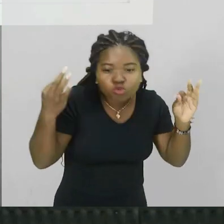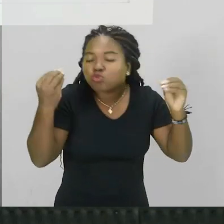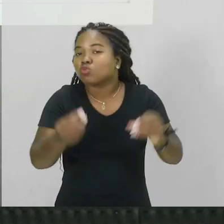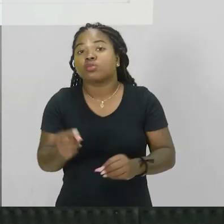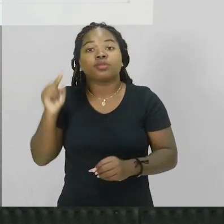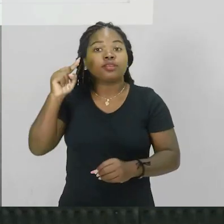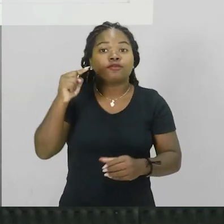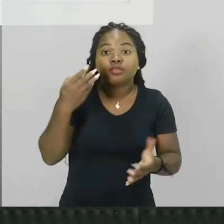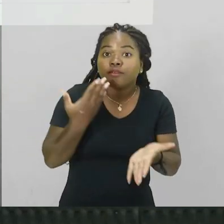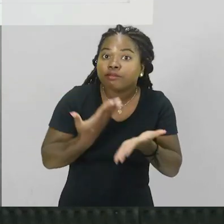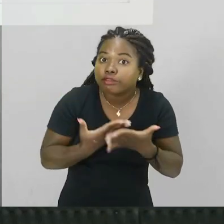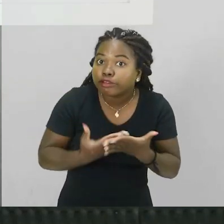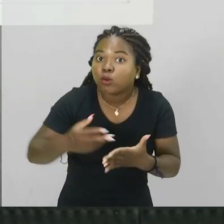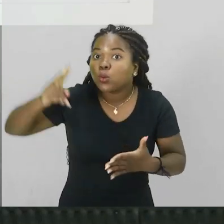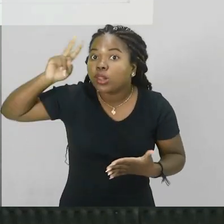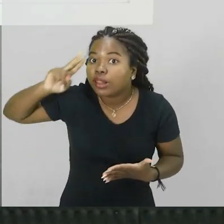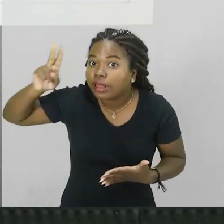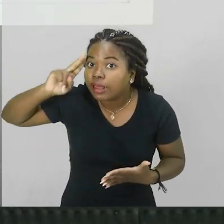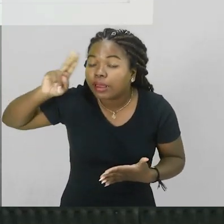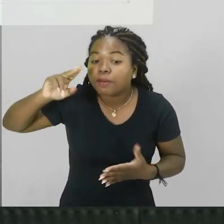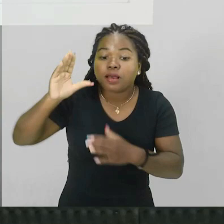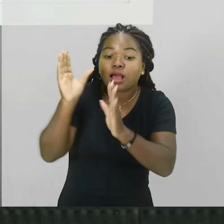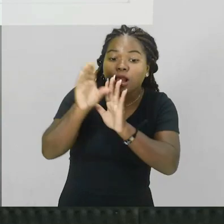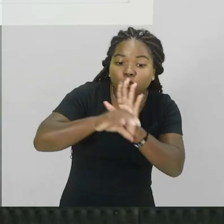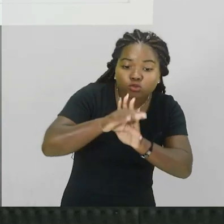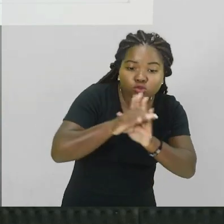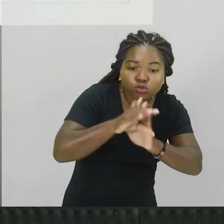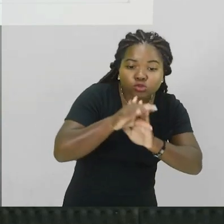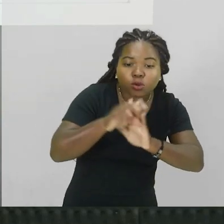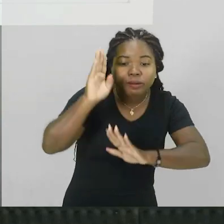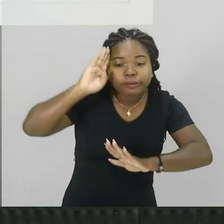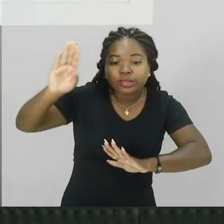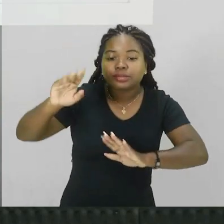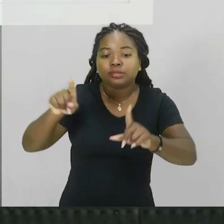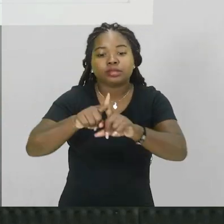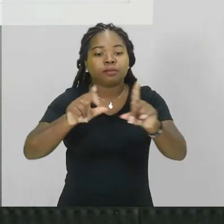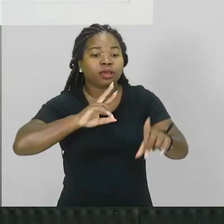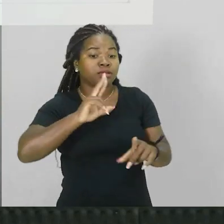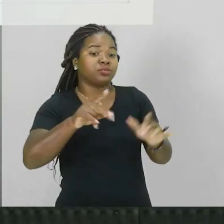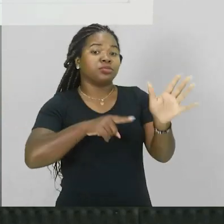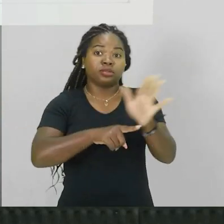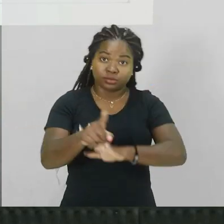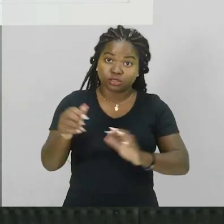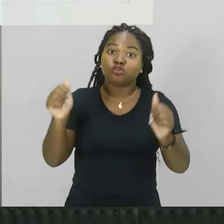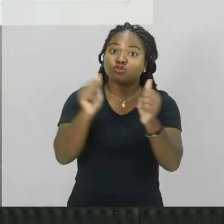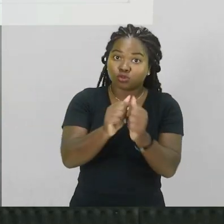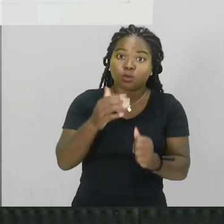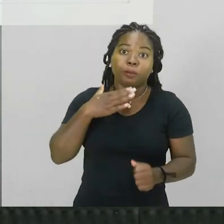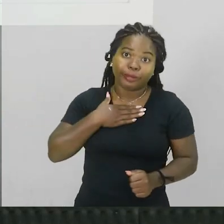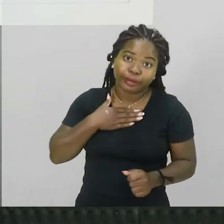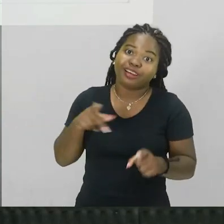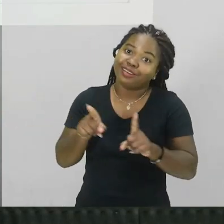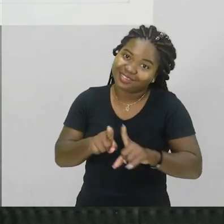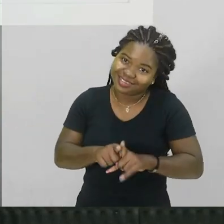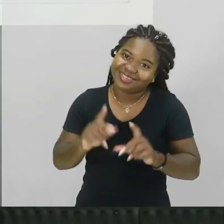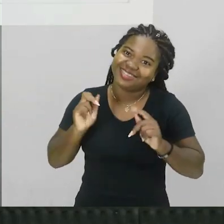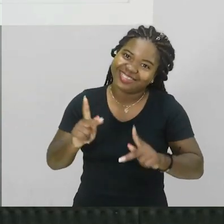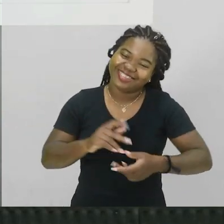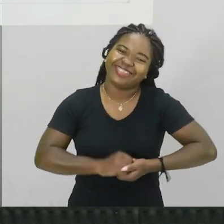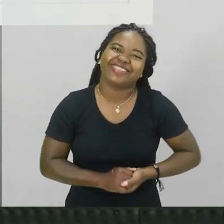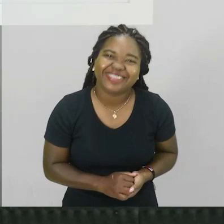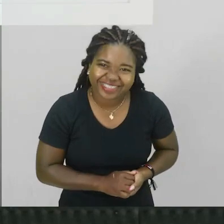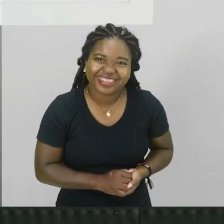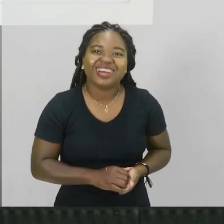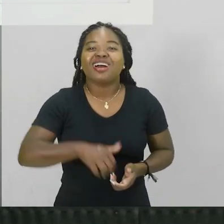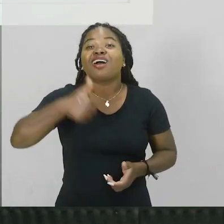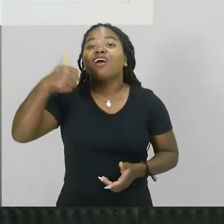possa estudar, lembrar, né, dos conceitos, e tente responder as questões aqui juntamente comigo, né? Ok? Então